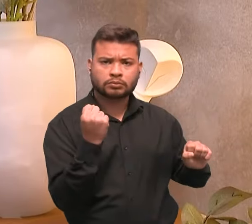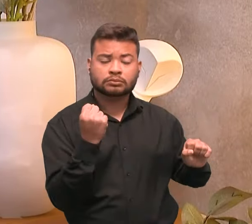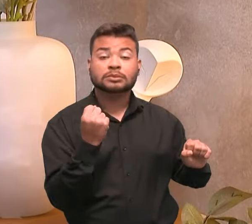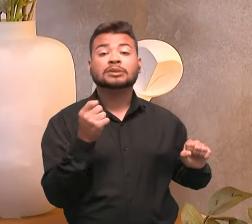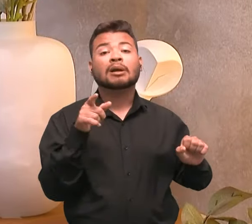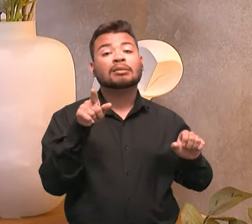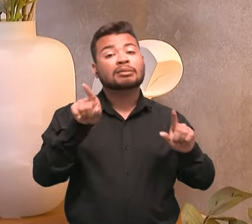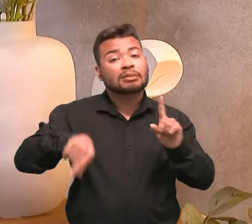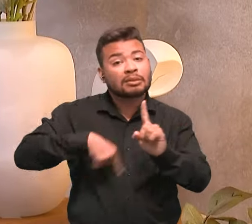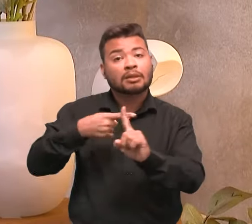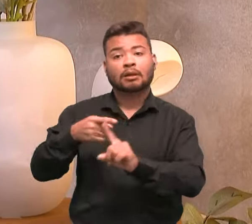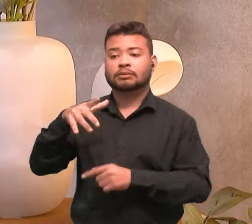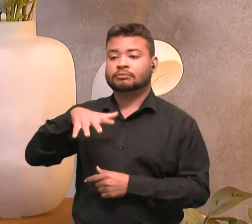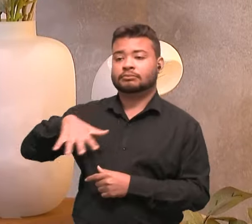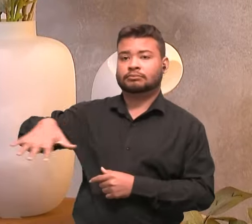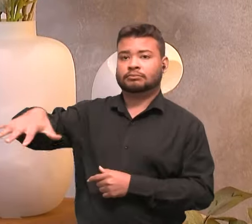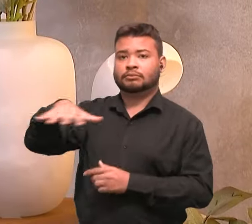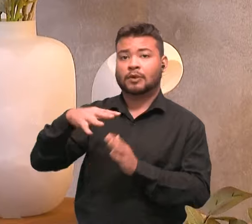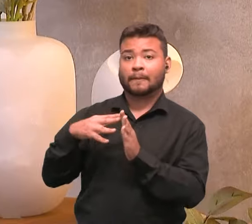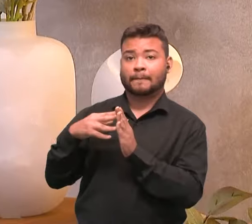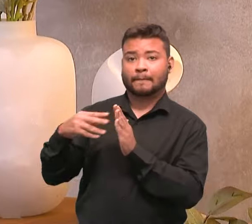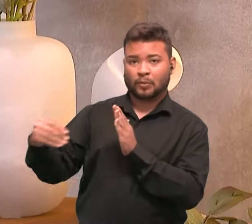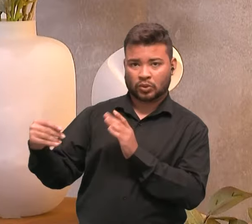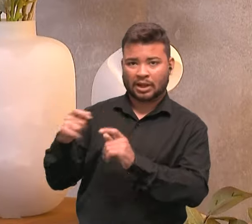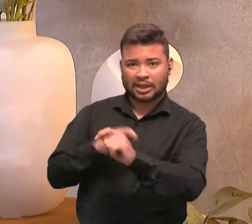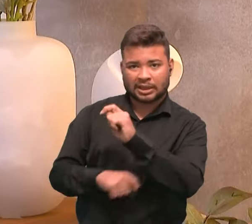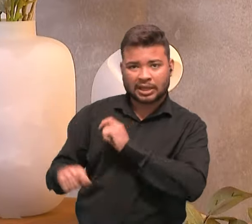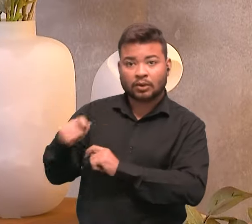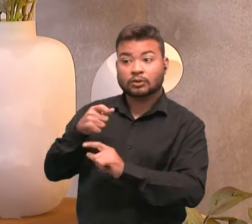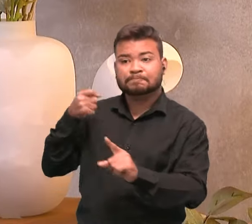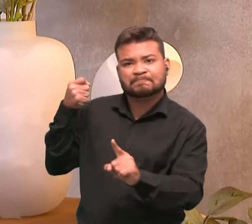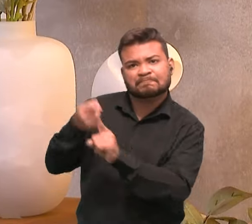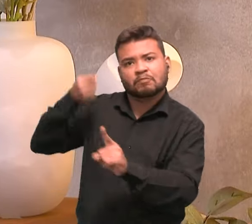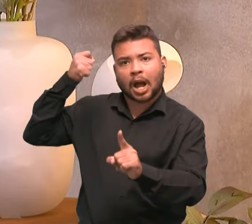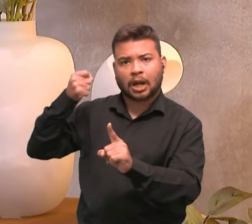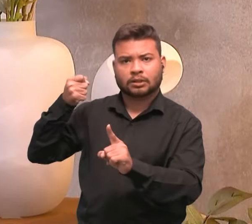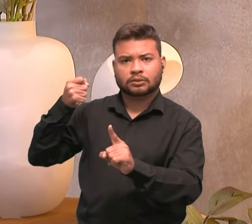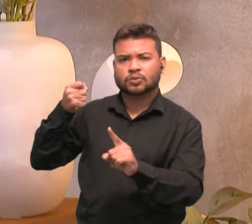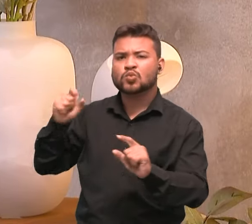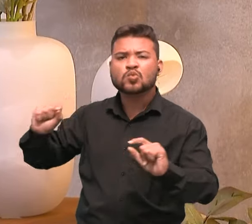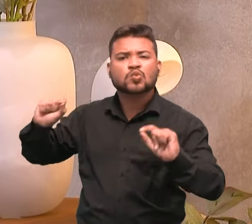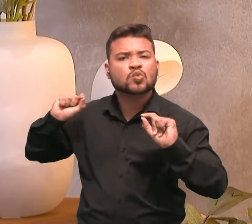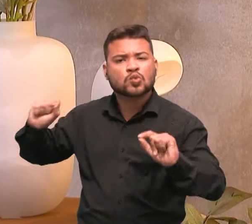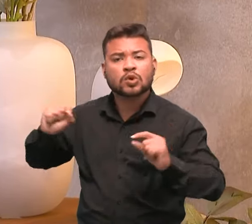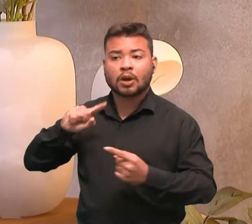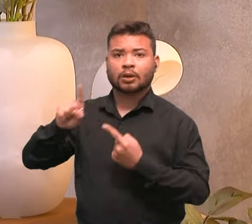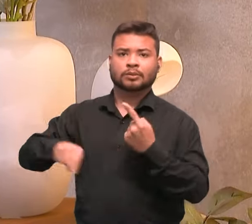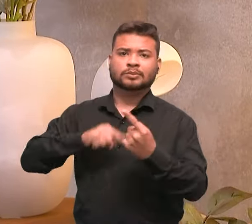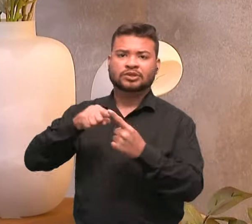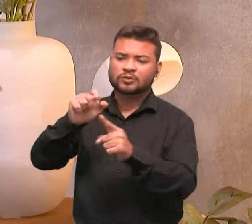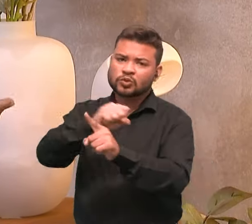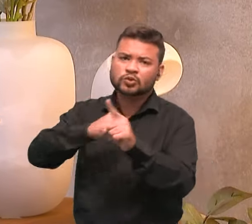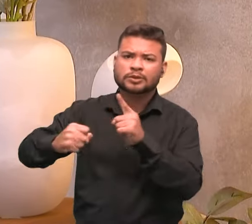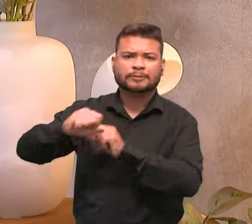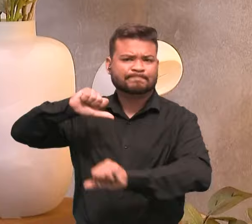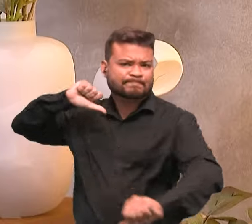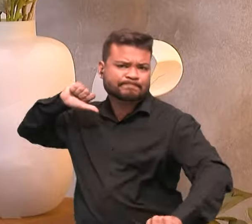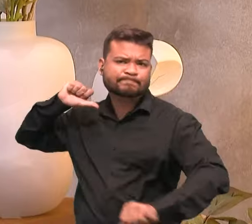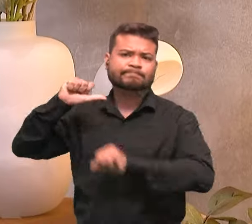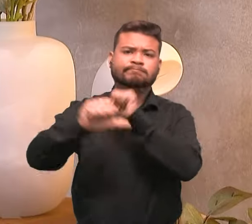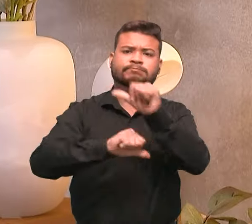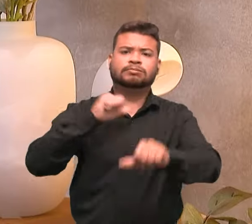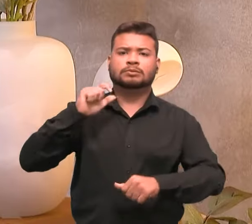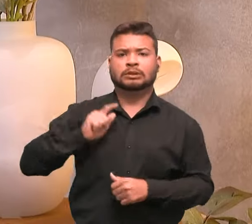também incubamos modelos de negócios de impacto, que vem com esse propósito de fazer uma transformação na sociedade. Seja pelo